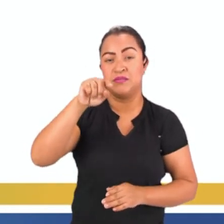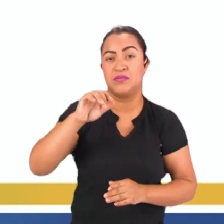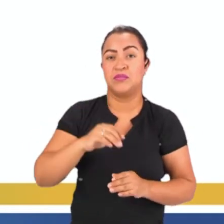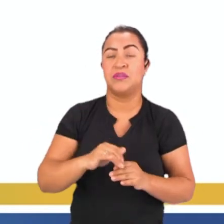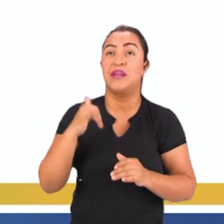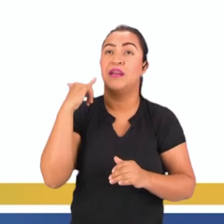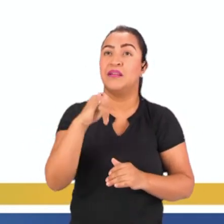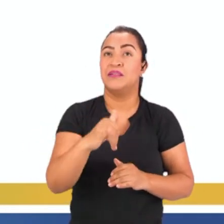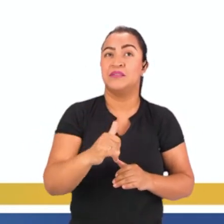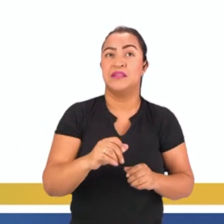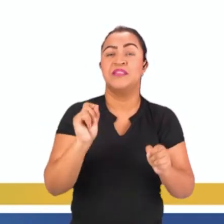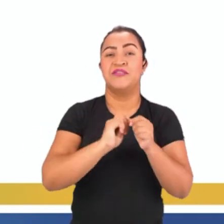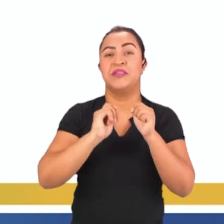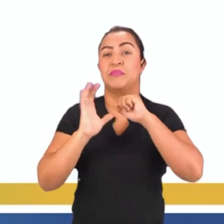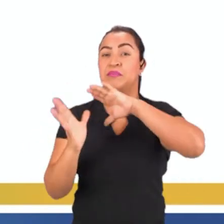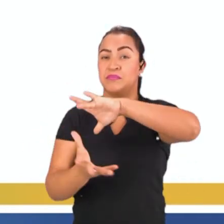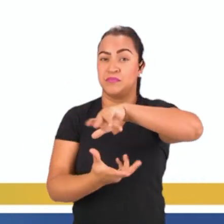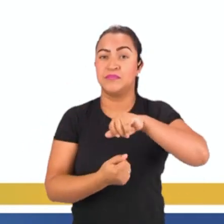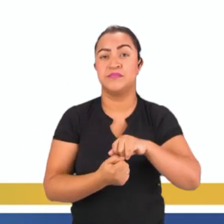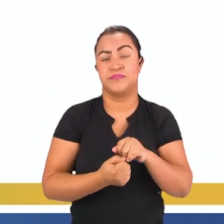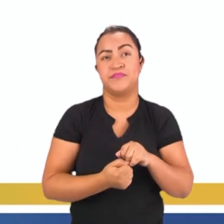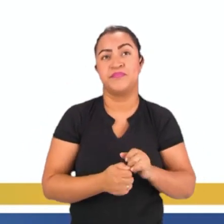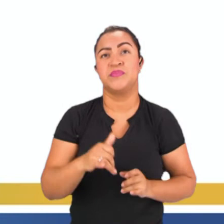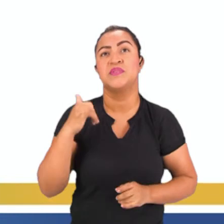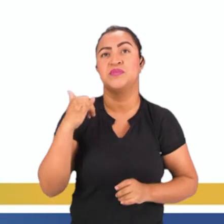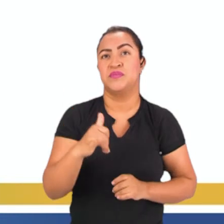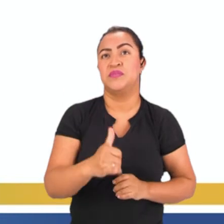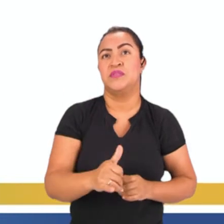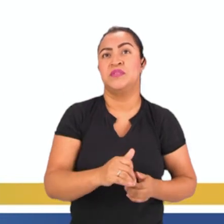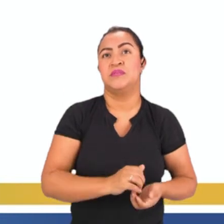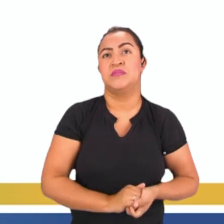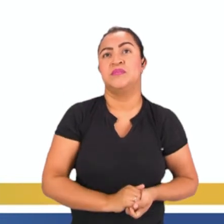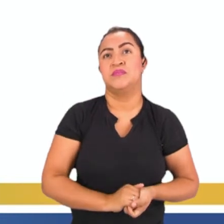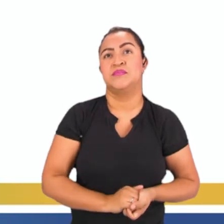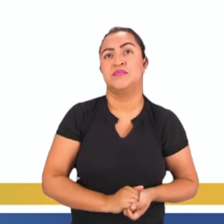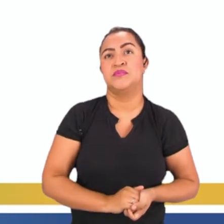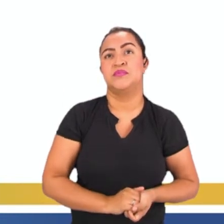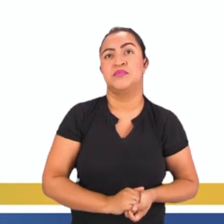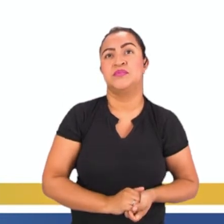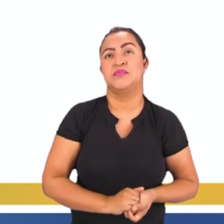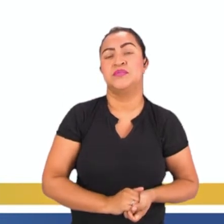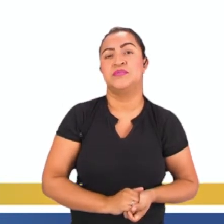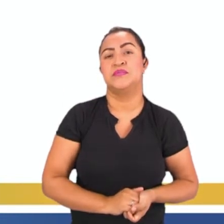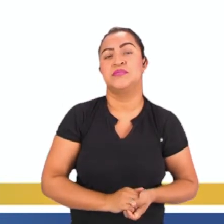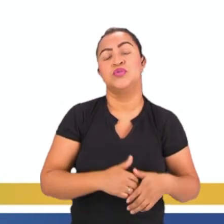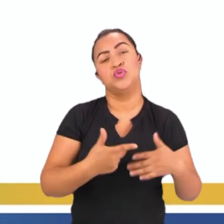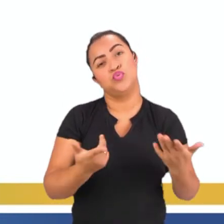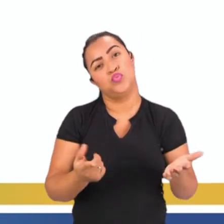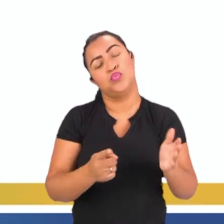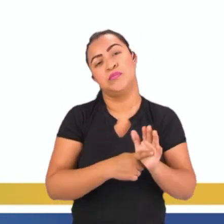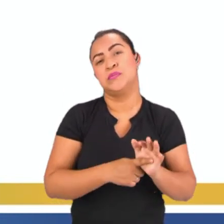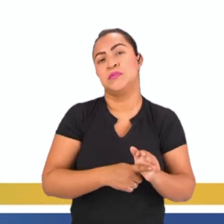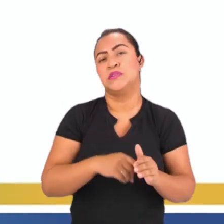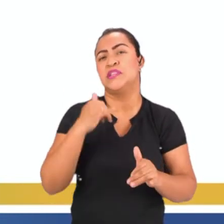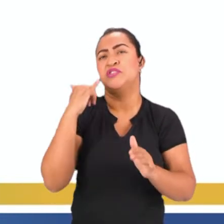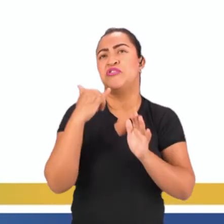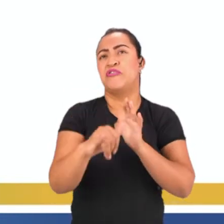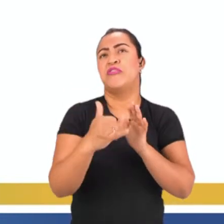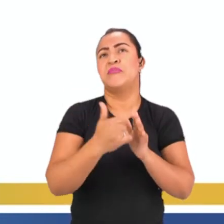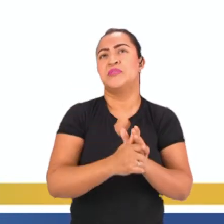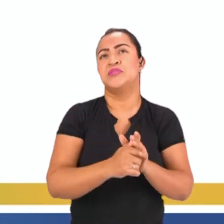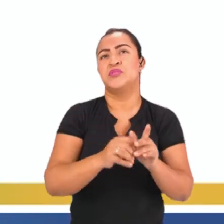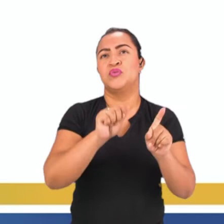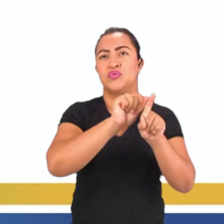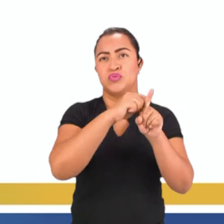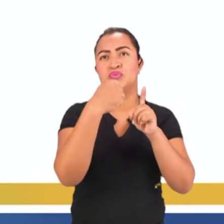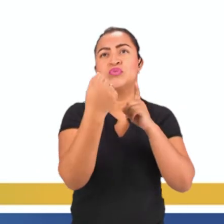humanidade. Isso são informações, né, de uma referência, né, chamada geografia, o